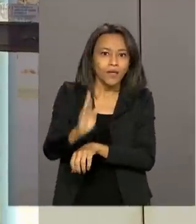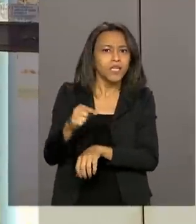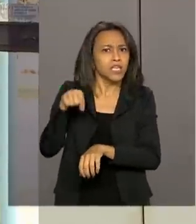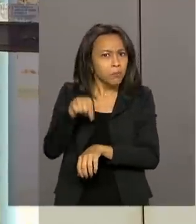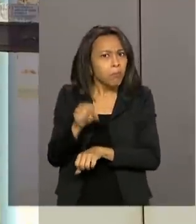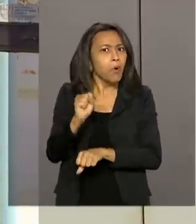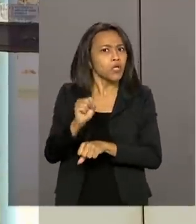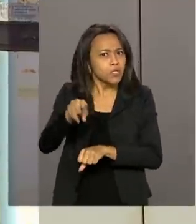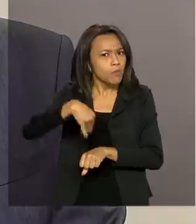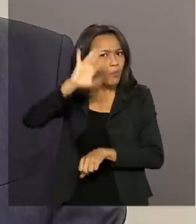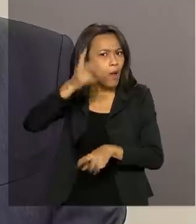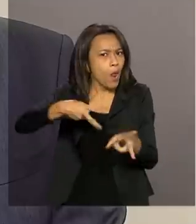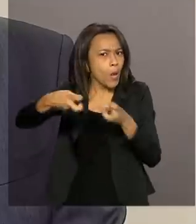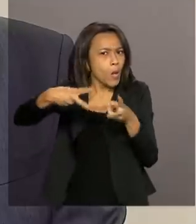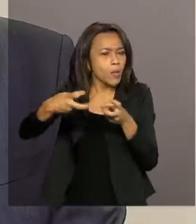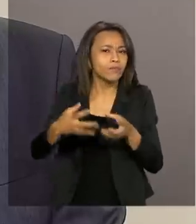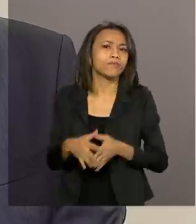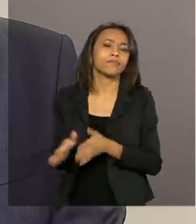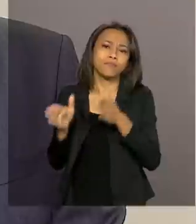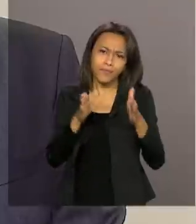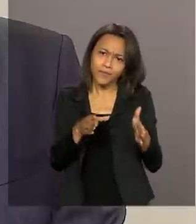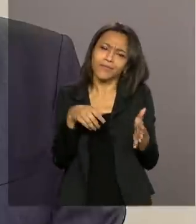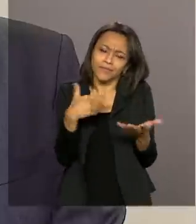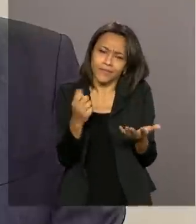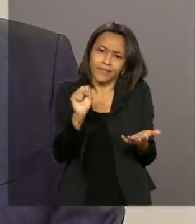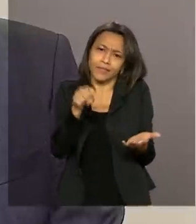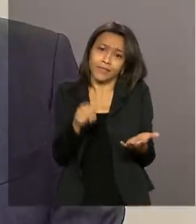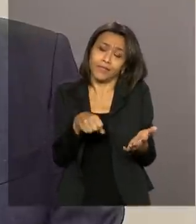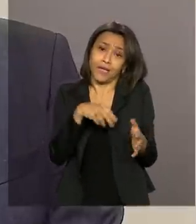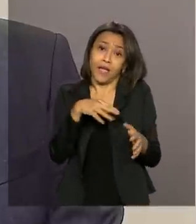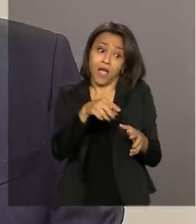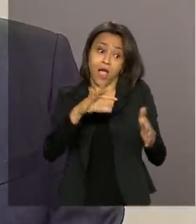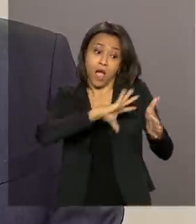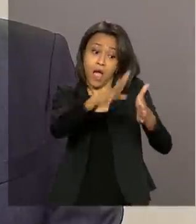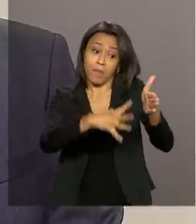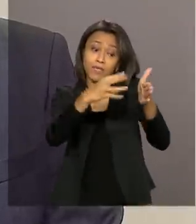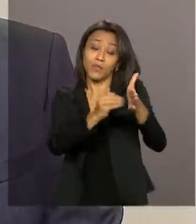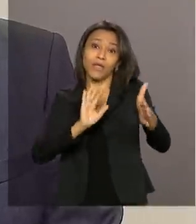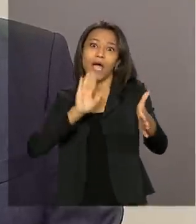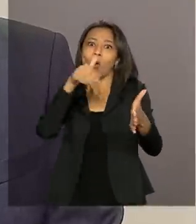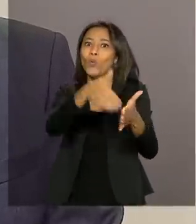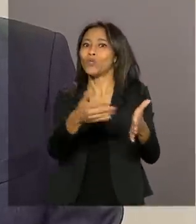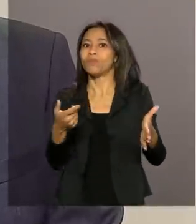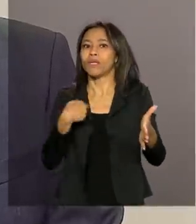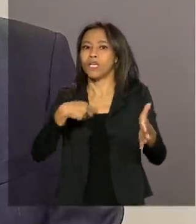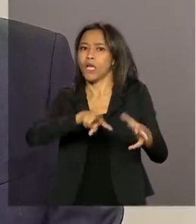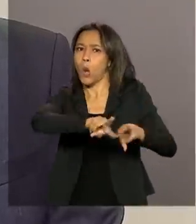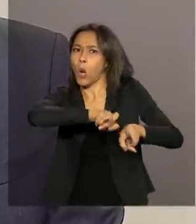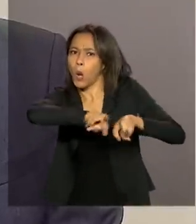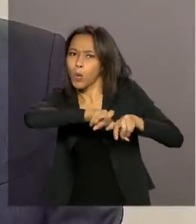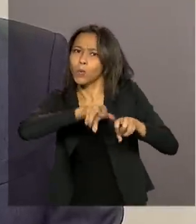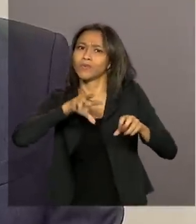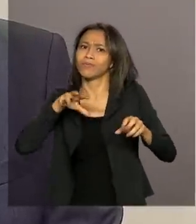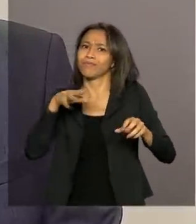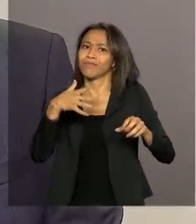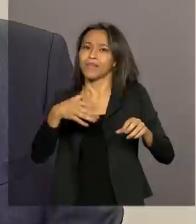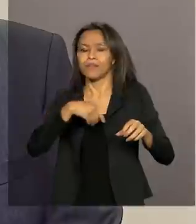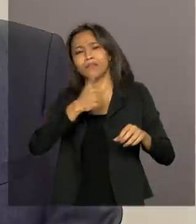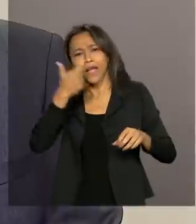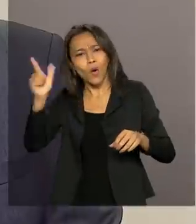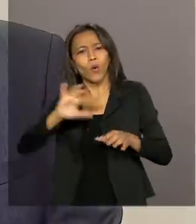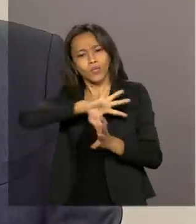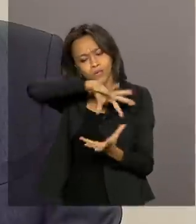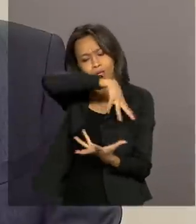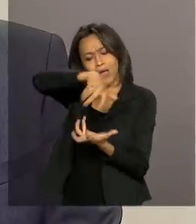muito ainda explorado? É, não há dúvida, né? A Amazônia é a última fronteira inexplorada do mundo. Fora a